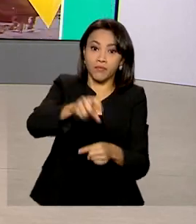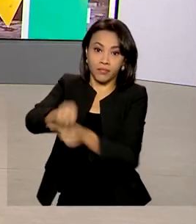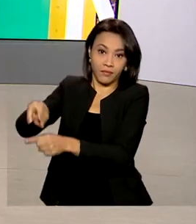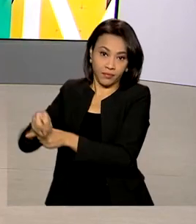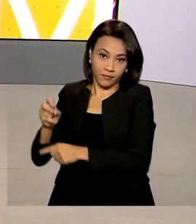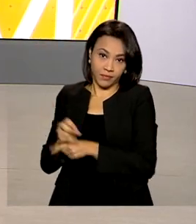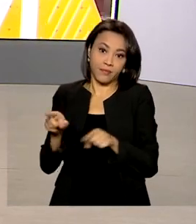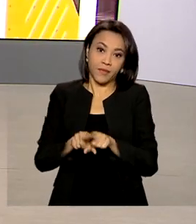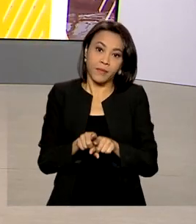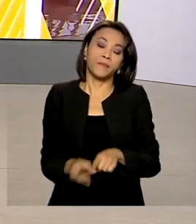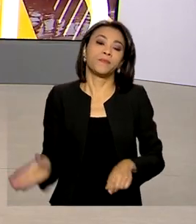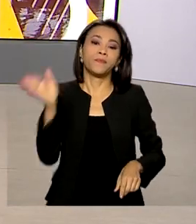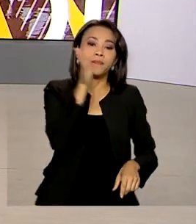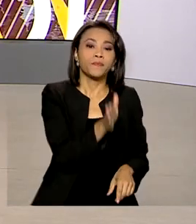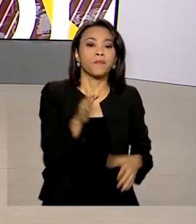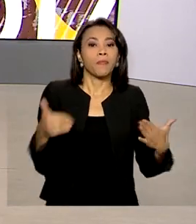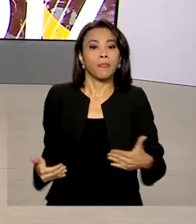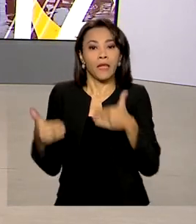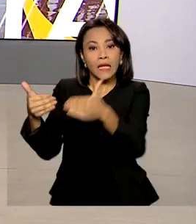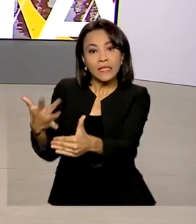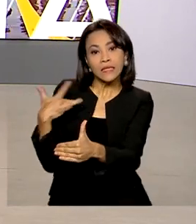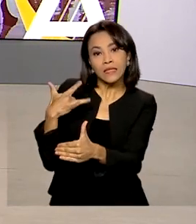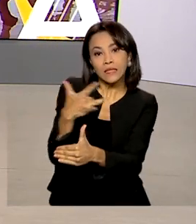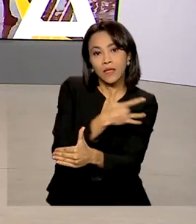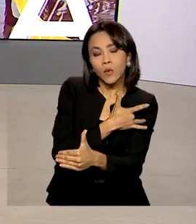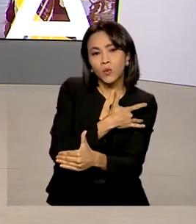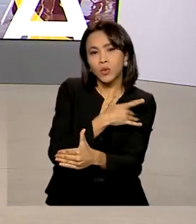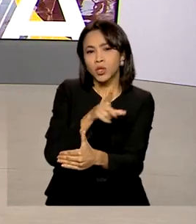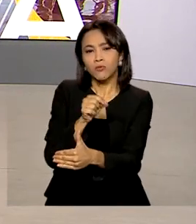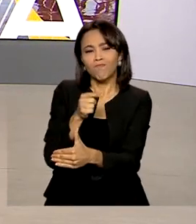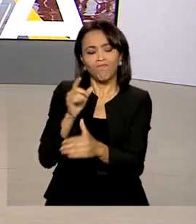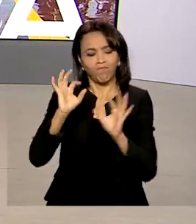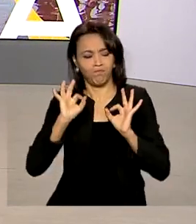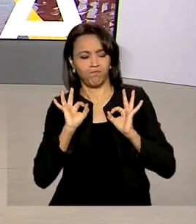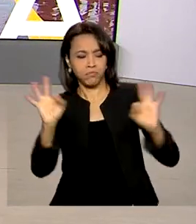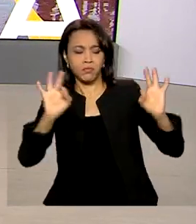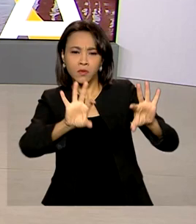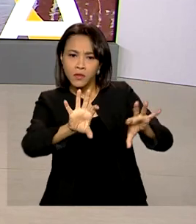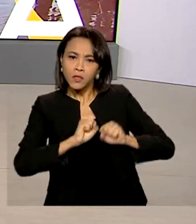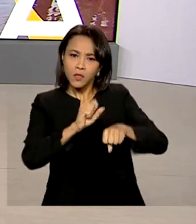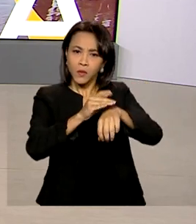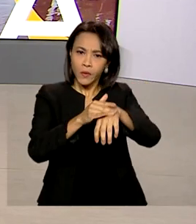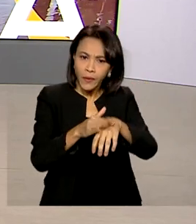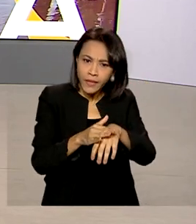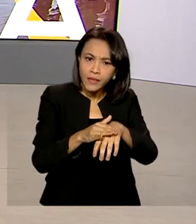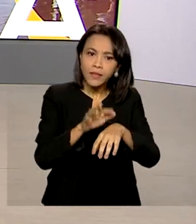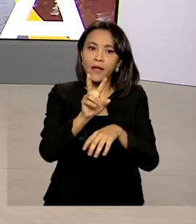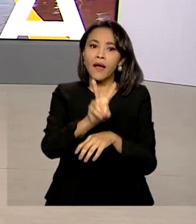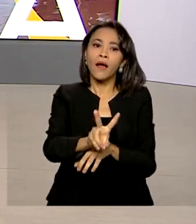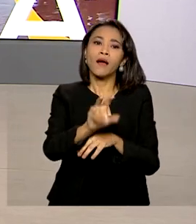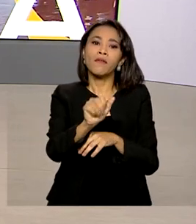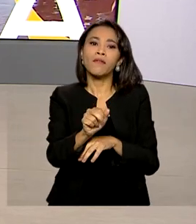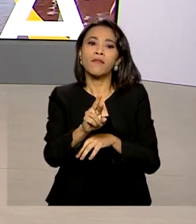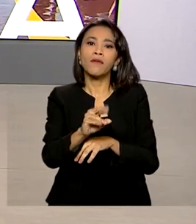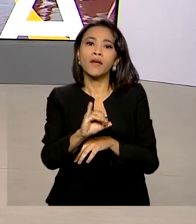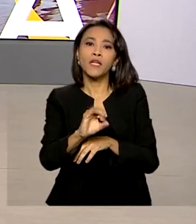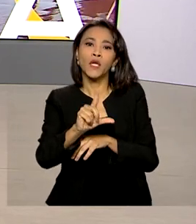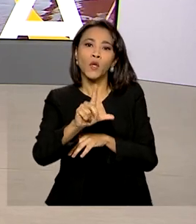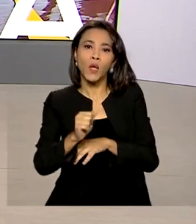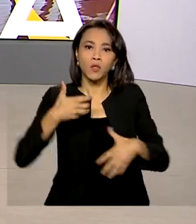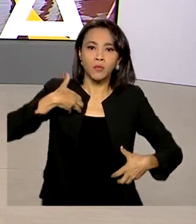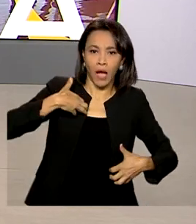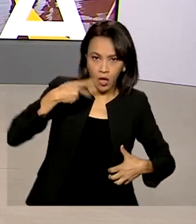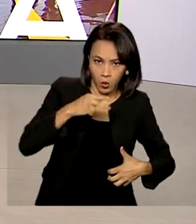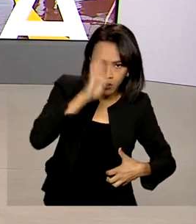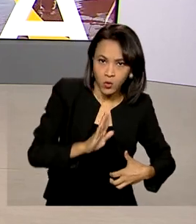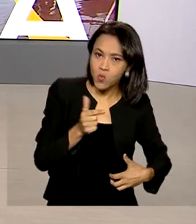O Ministério da Saúde informou que não há casos confirmados da varíola dos macacos no Brasil. Segundo a pasta, dois